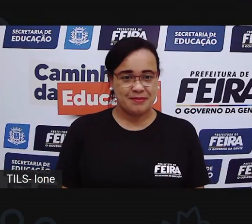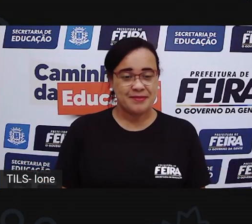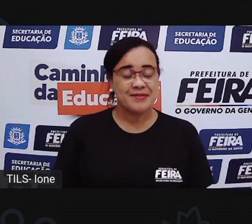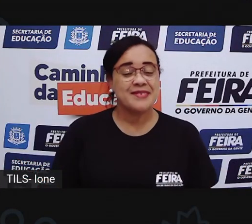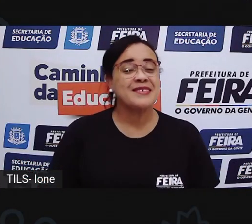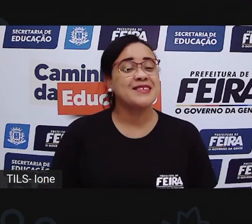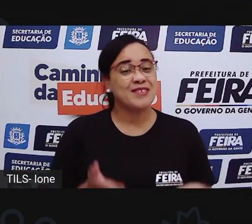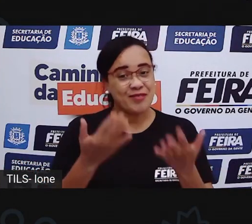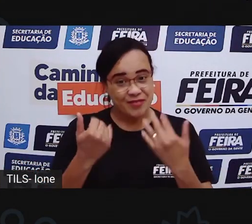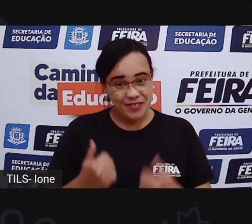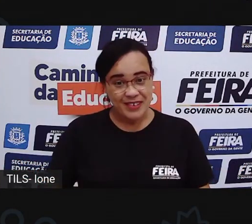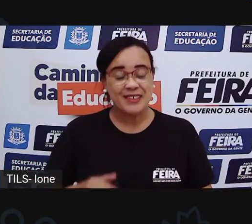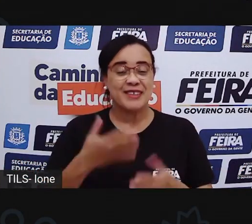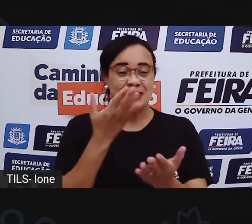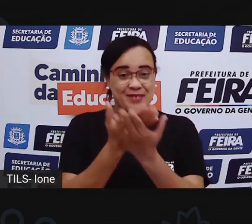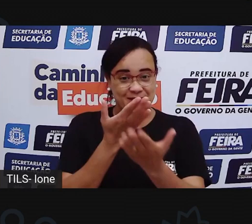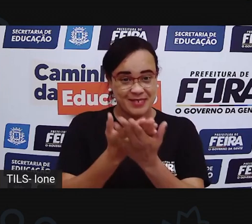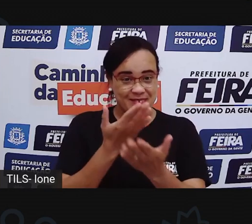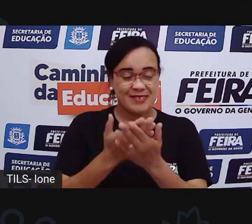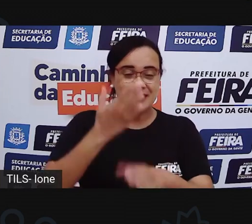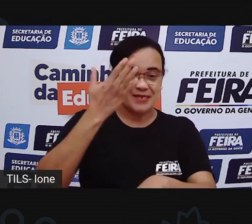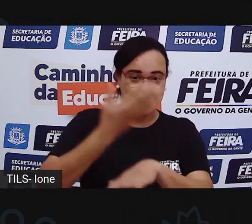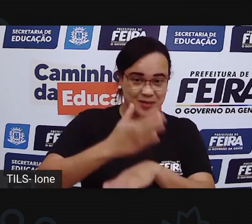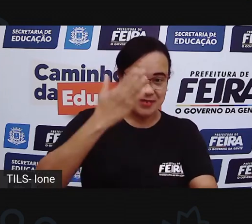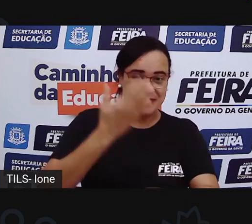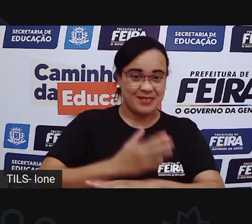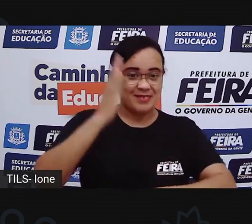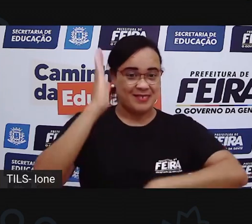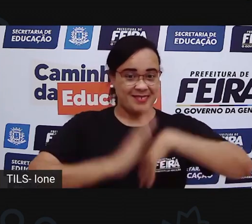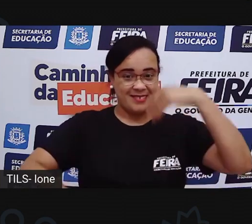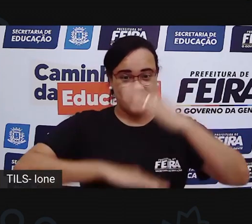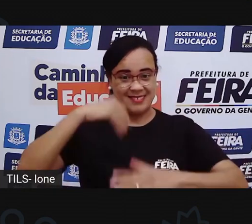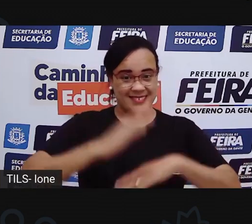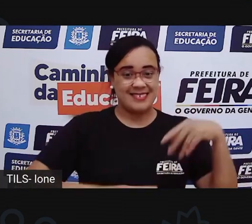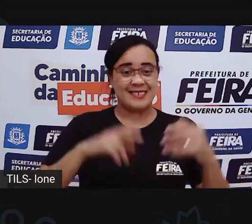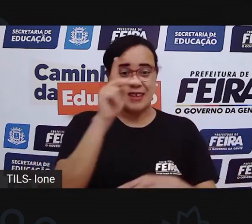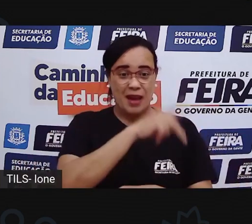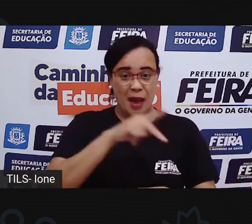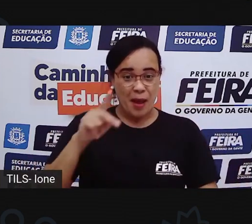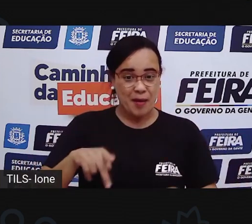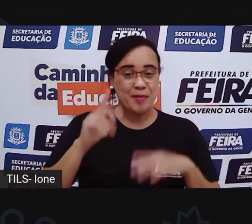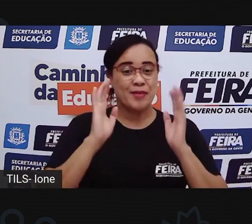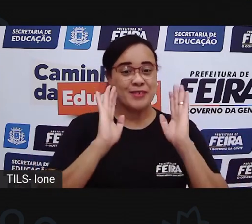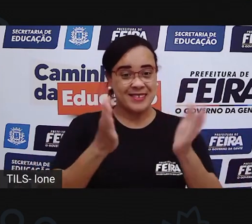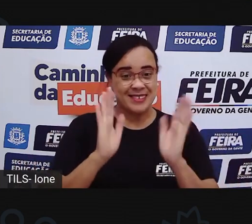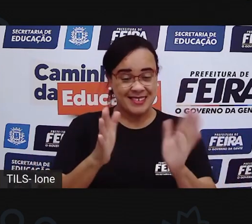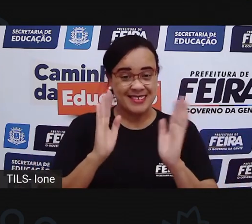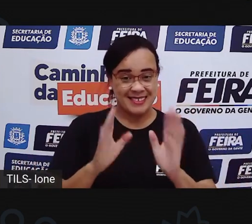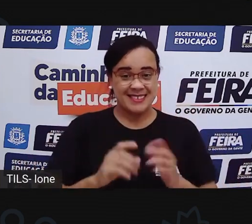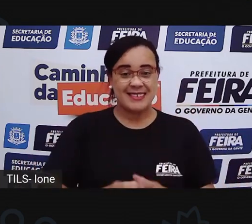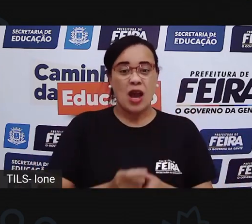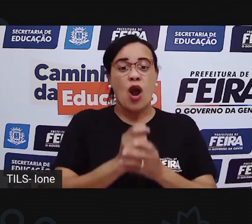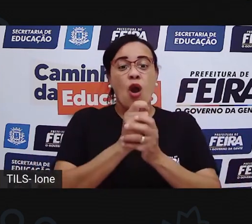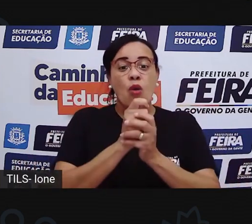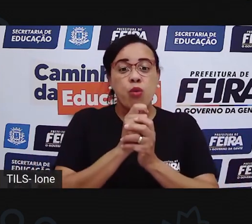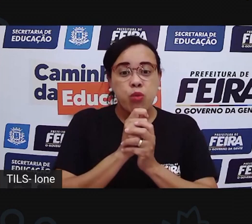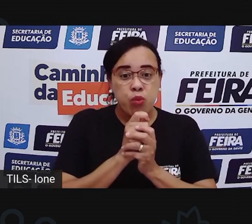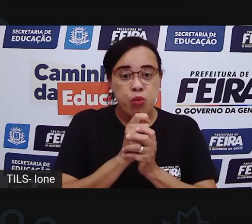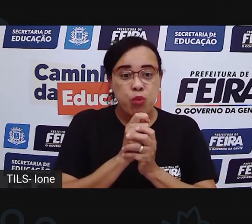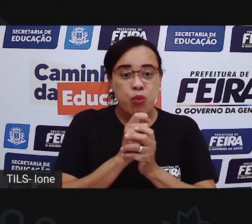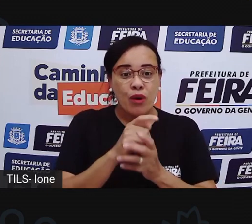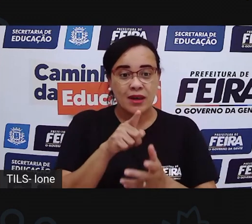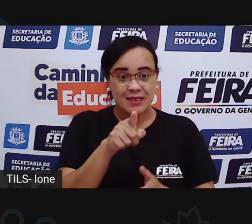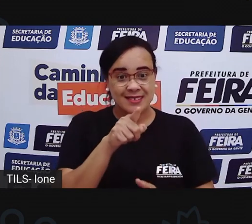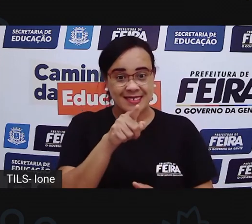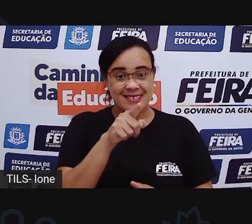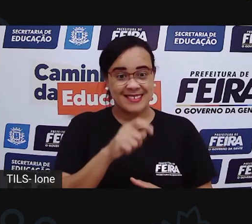Vamos para a nossa aula prática. E a Pro já está aqui, ó, com a minha bolinha de sabão. Vamos ver se dá certo. Ó.